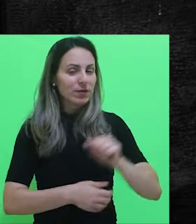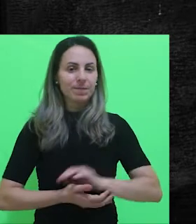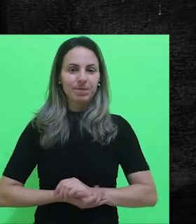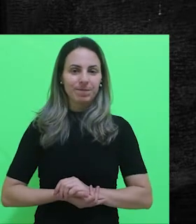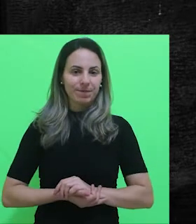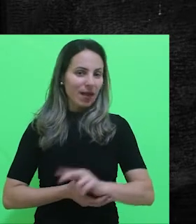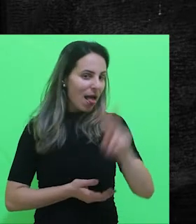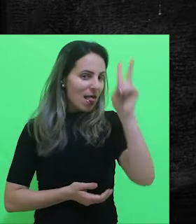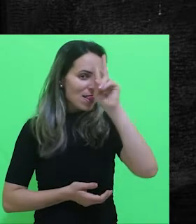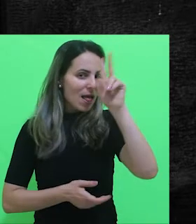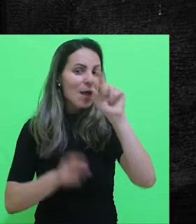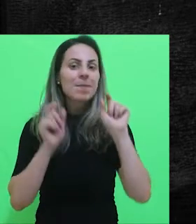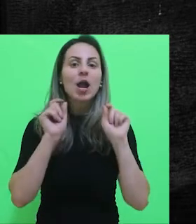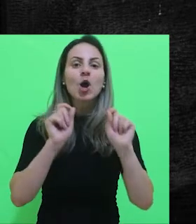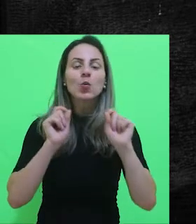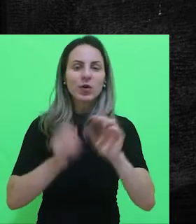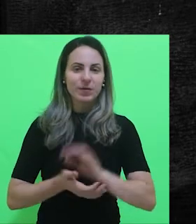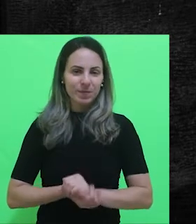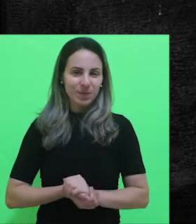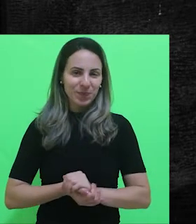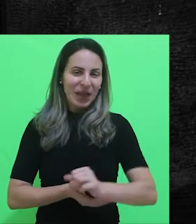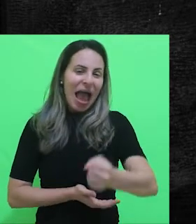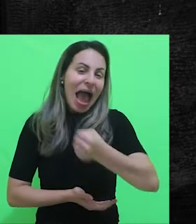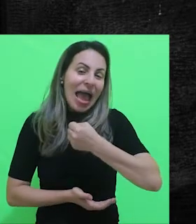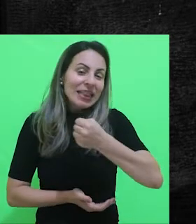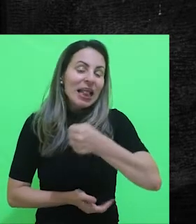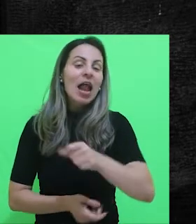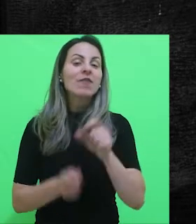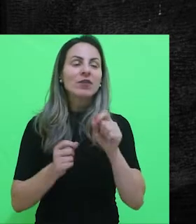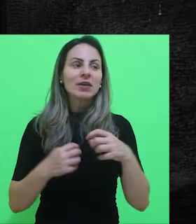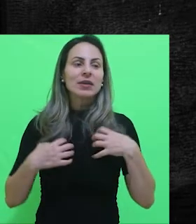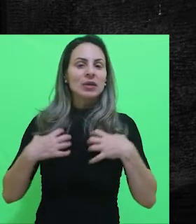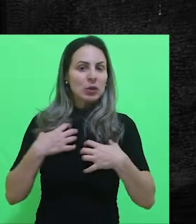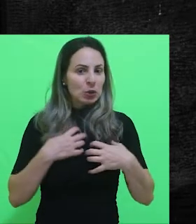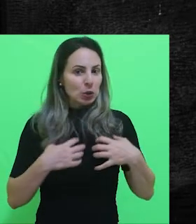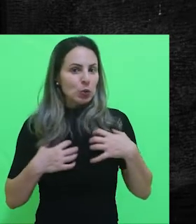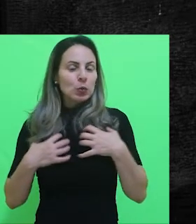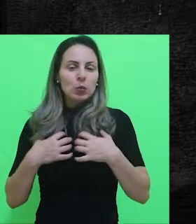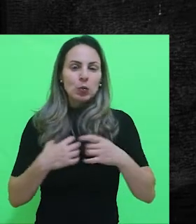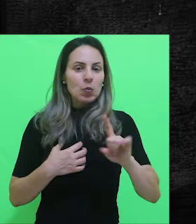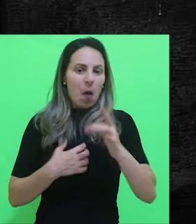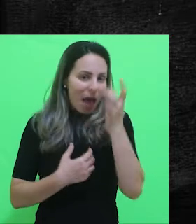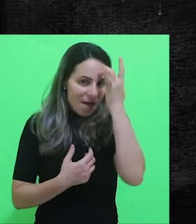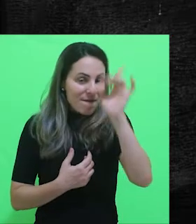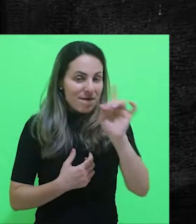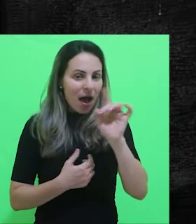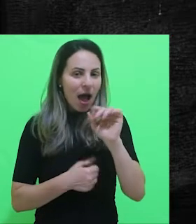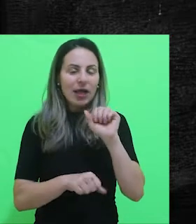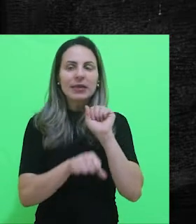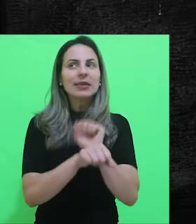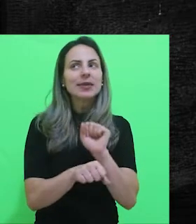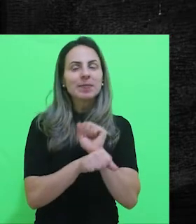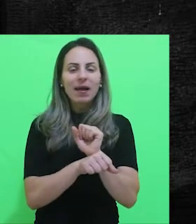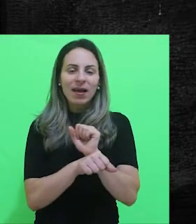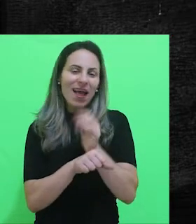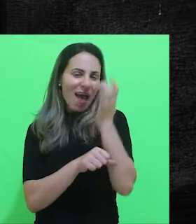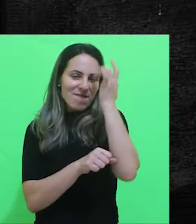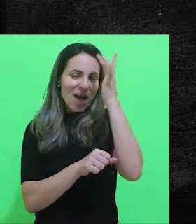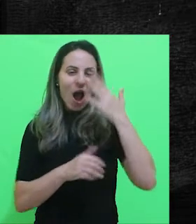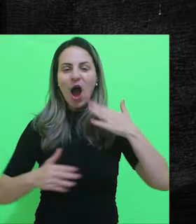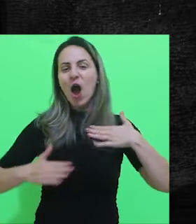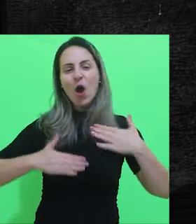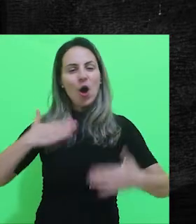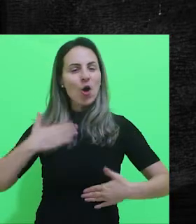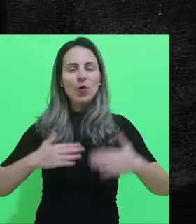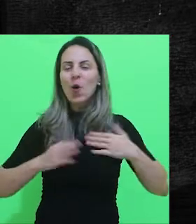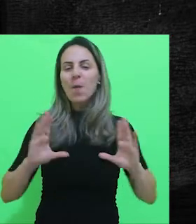Lembre-se também que a entrevista é um momento de tensão. Não espere outra coisa. Não espere que seu corpo vá